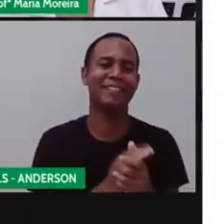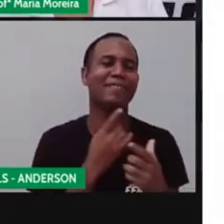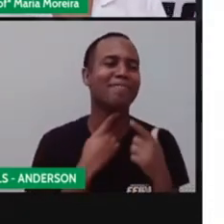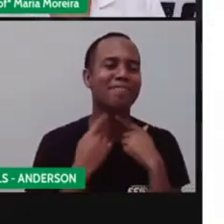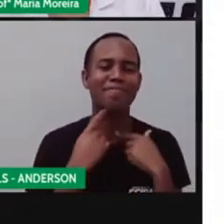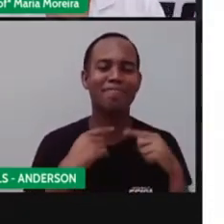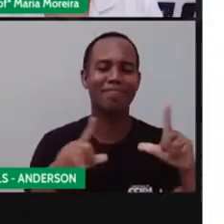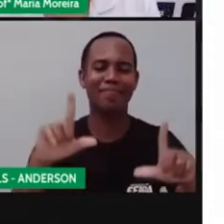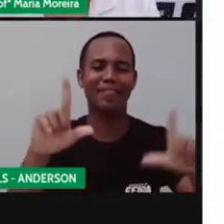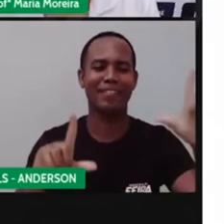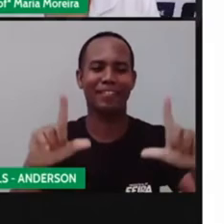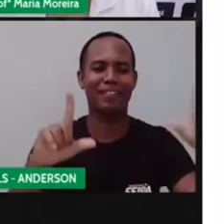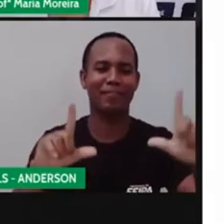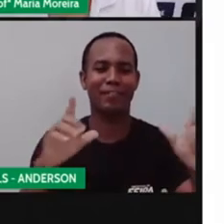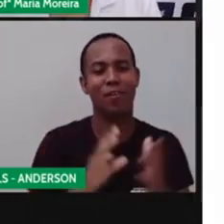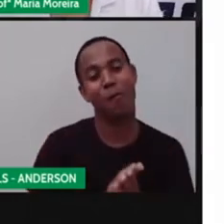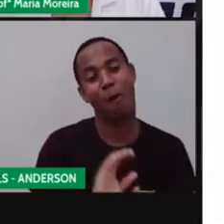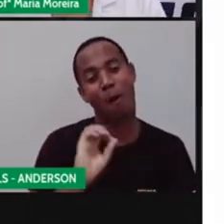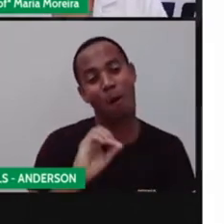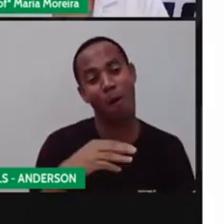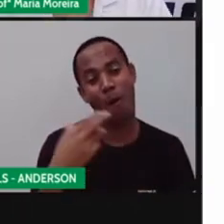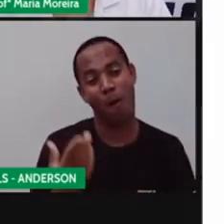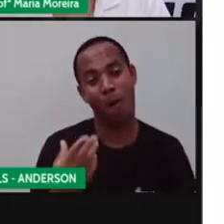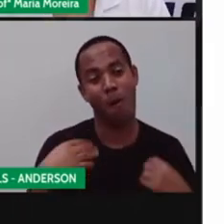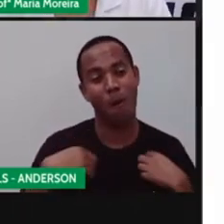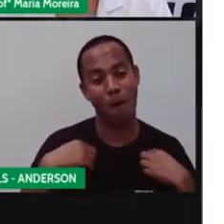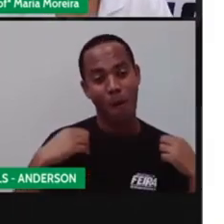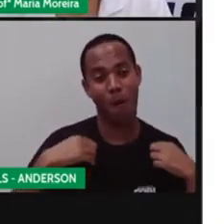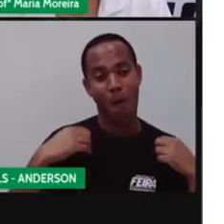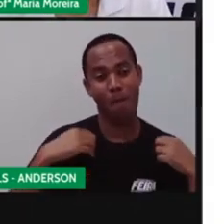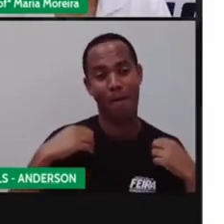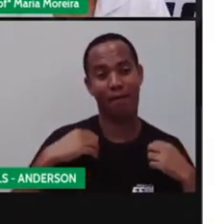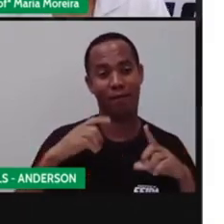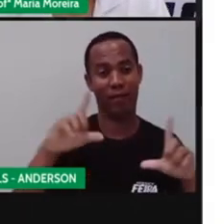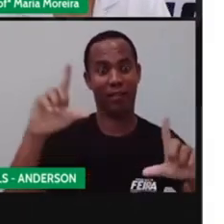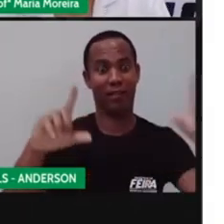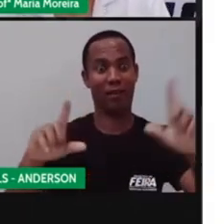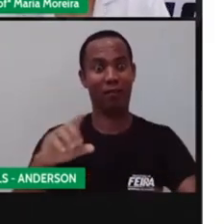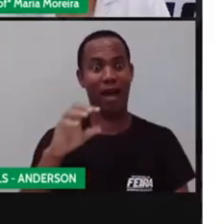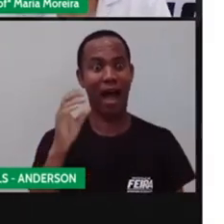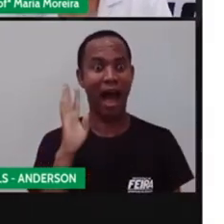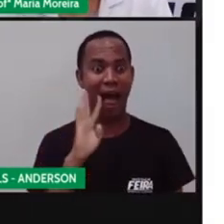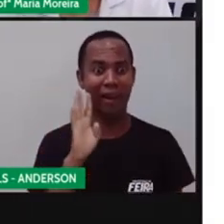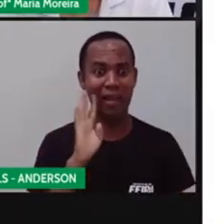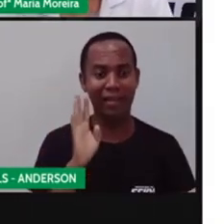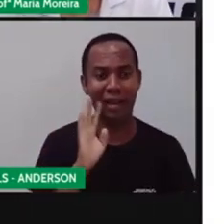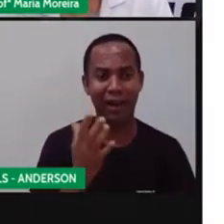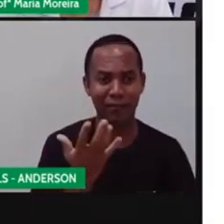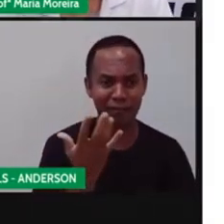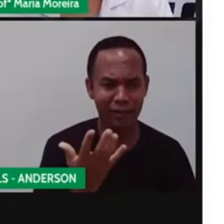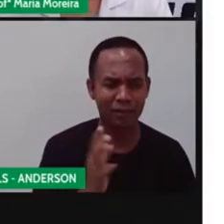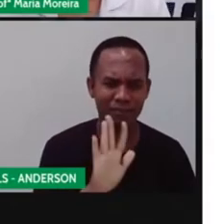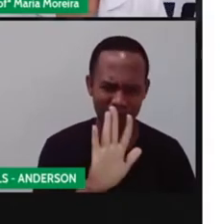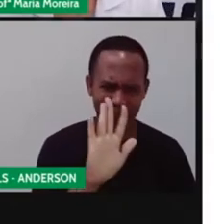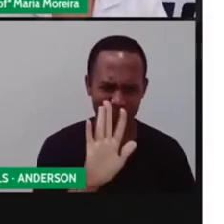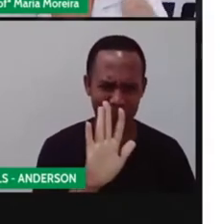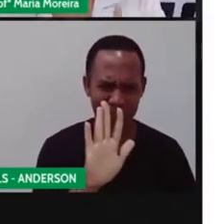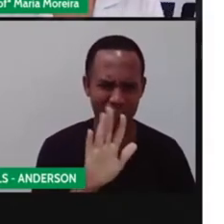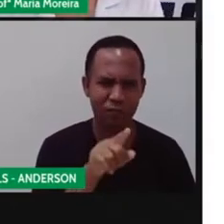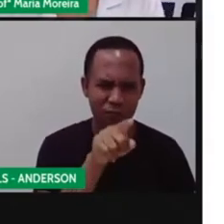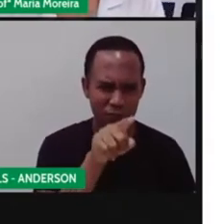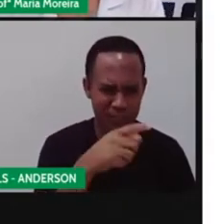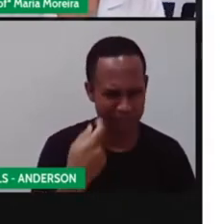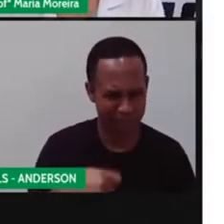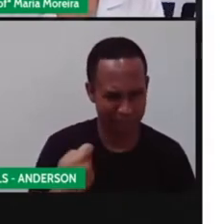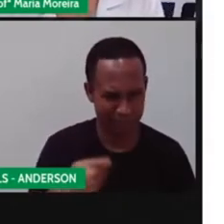Pois é. Aquela roupa bacana que a gente vê no Instagram e faz, ah, eu preciso. Mas será que a gente realmente precisa daquela roupa? Será que a